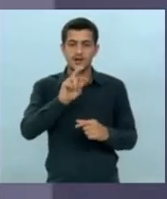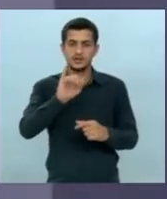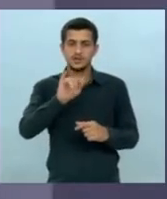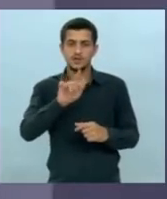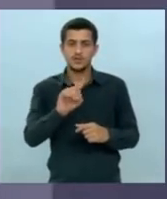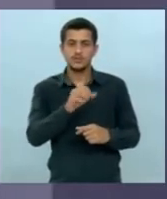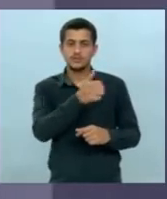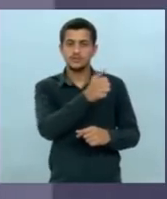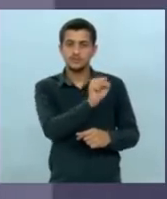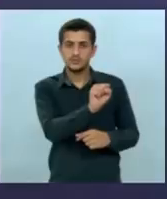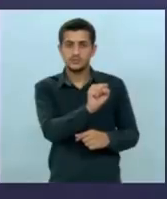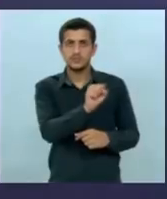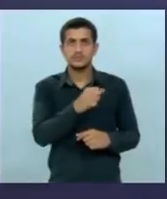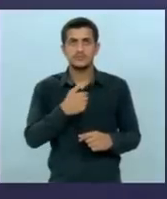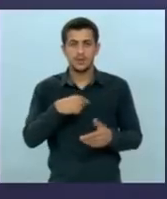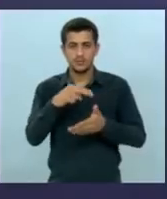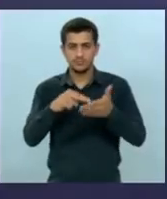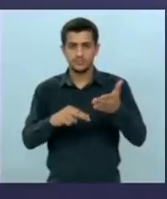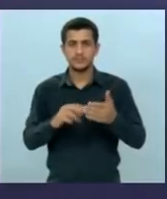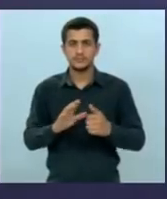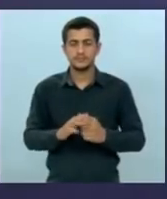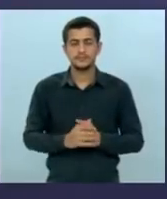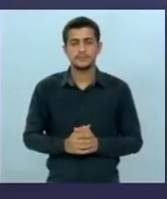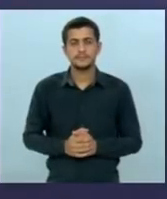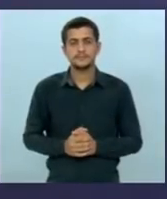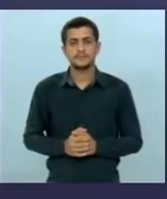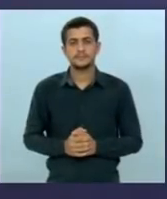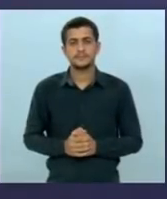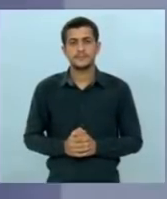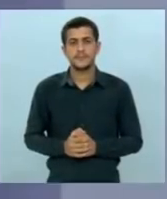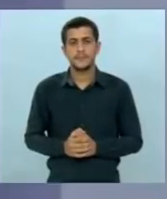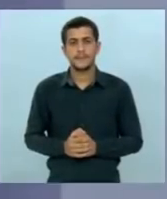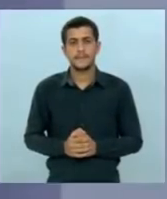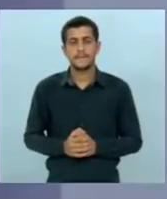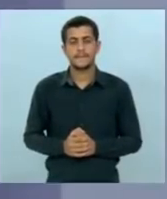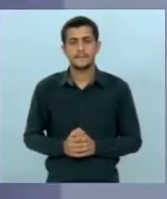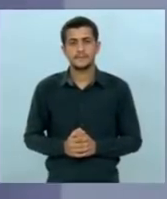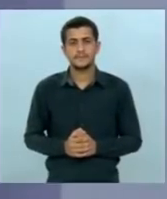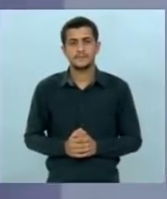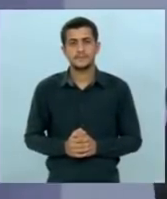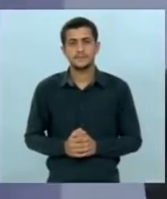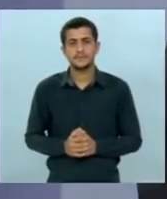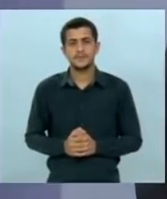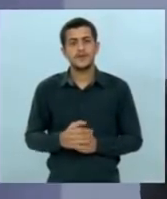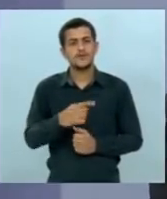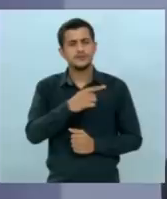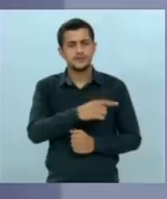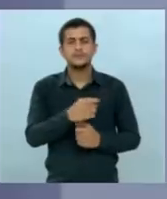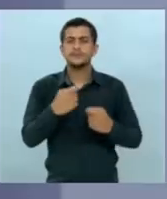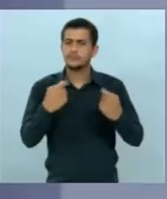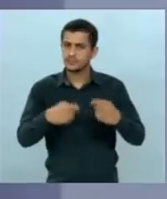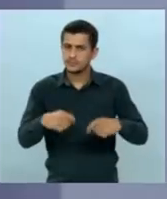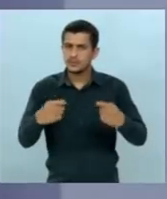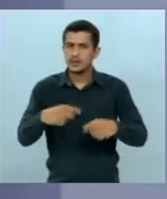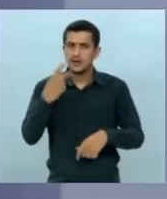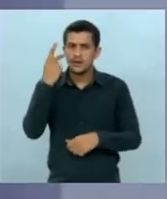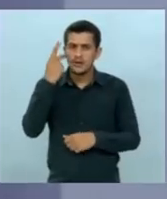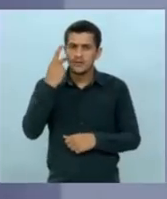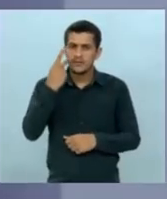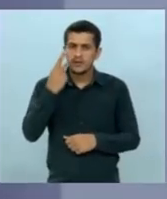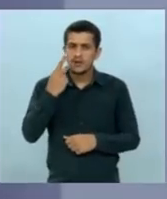oportunamente eu vou ler um minuto para a tréplica candidato candidato você devia ter vergonha vindo da